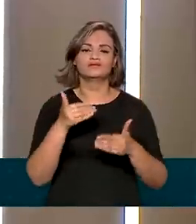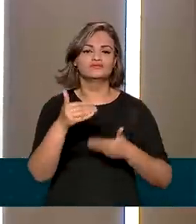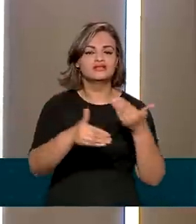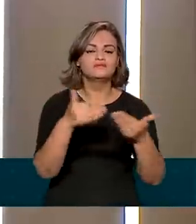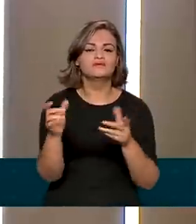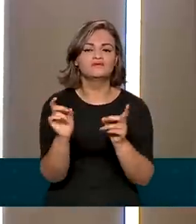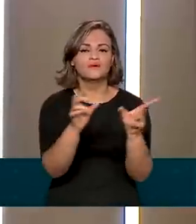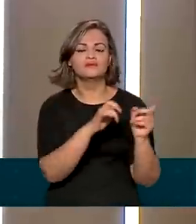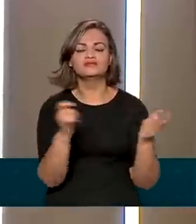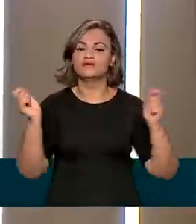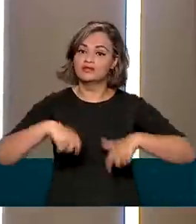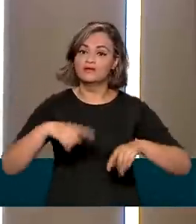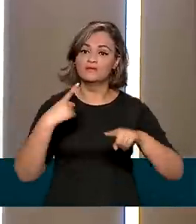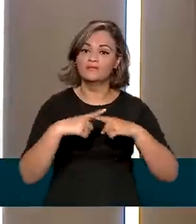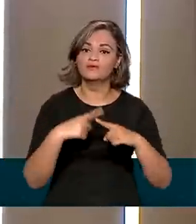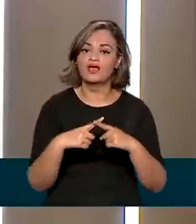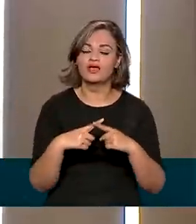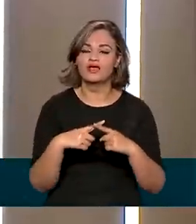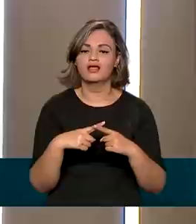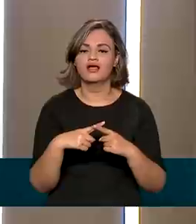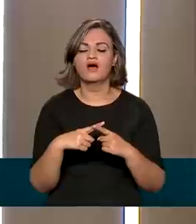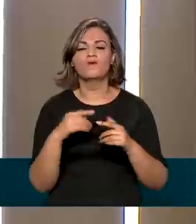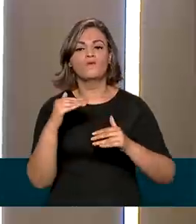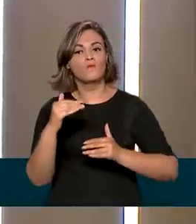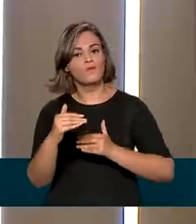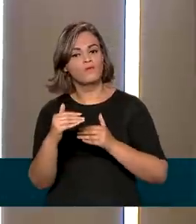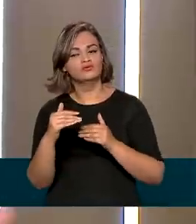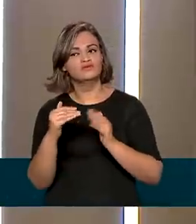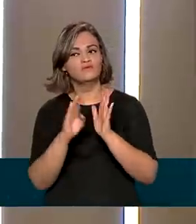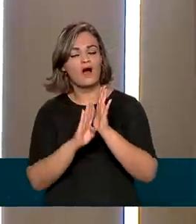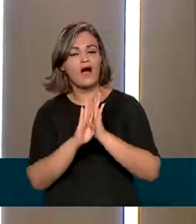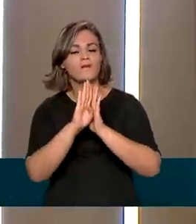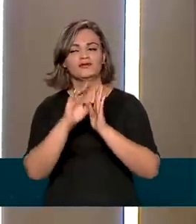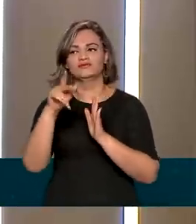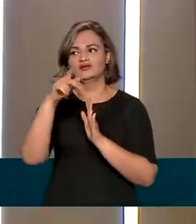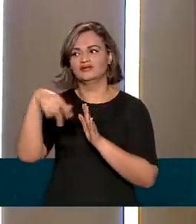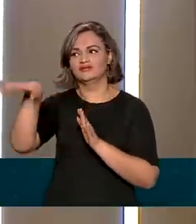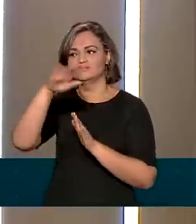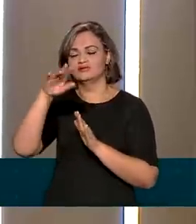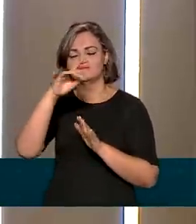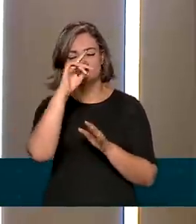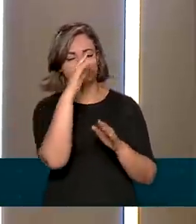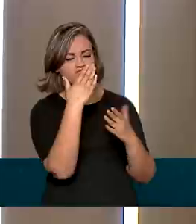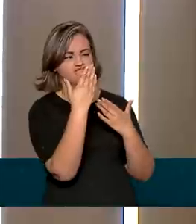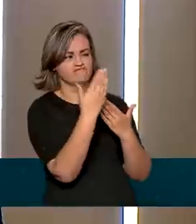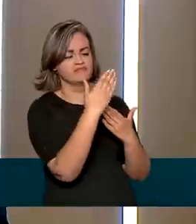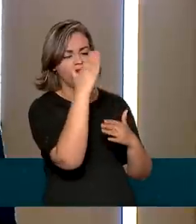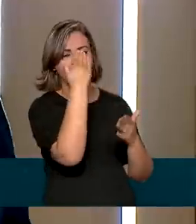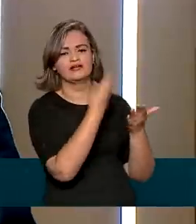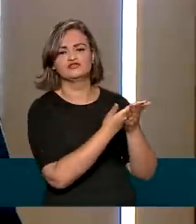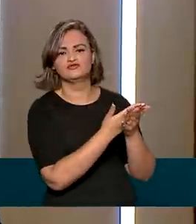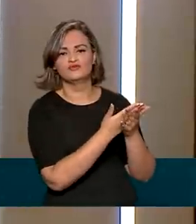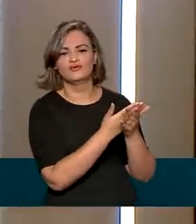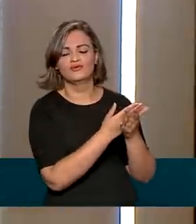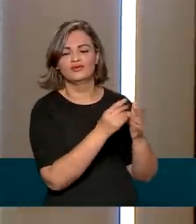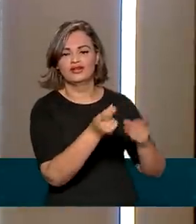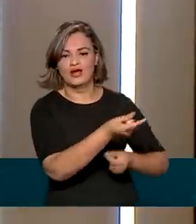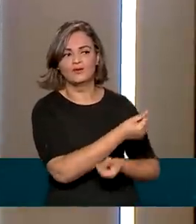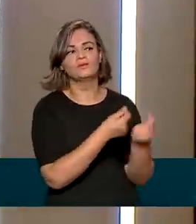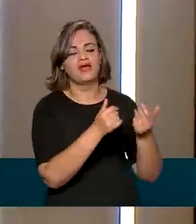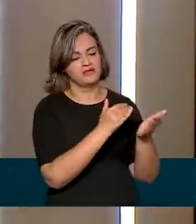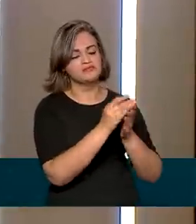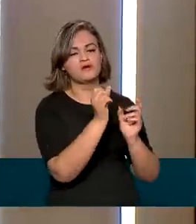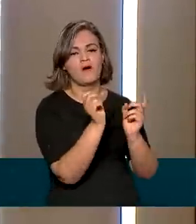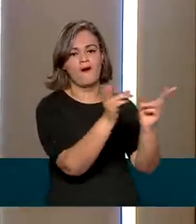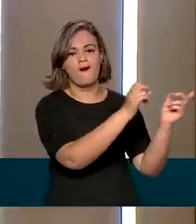de comércio só foi possível porque houve um aumento da confiança do consumidor na economia, que passou a gastar mais, consumir mais